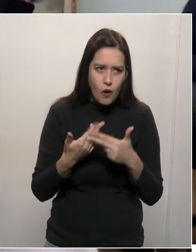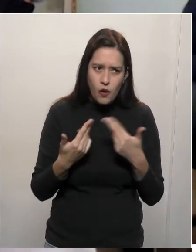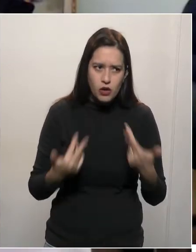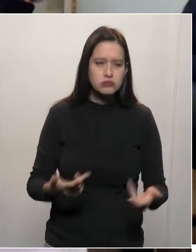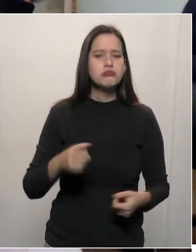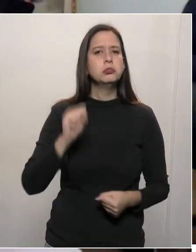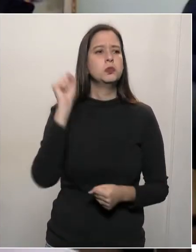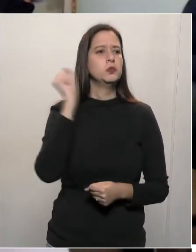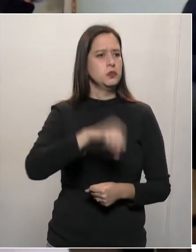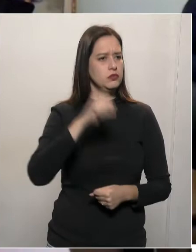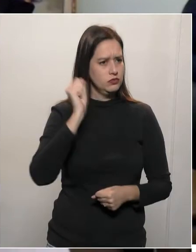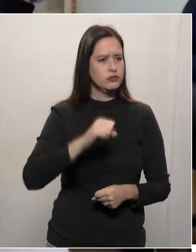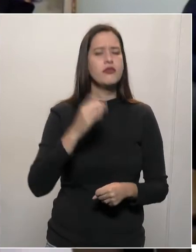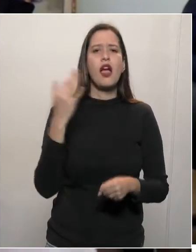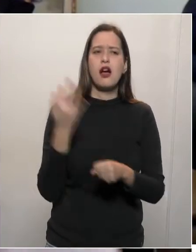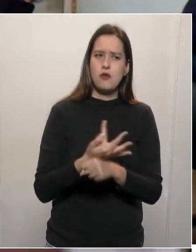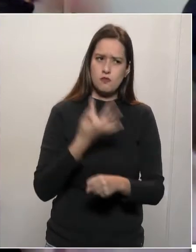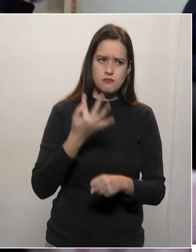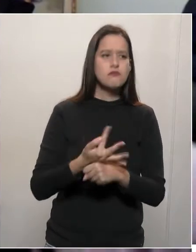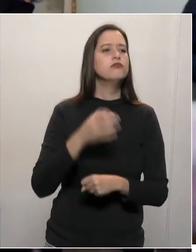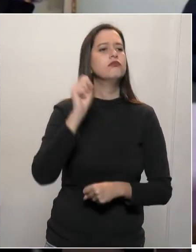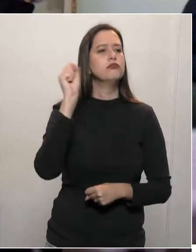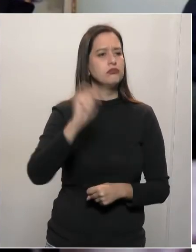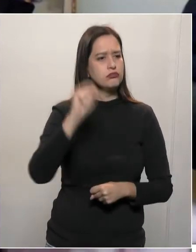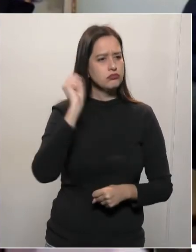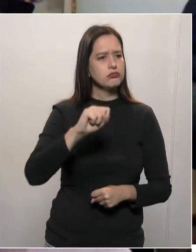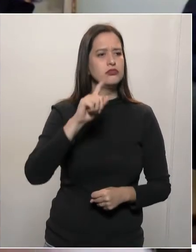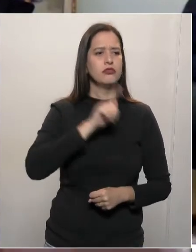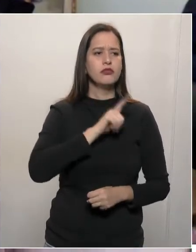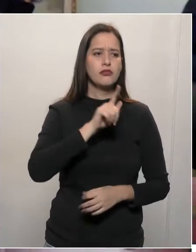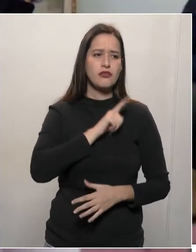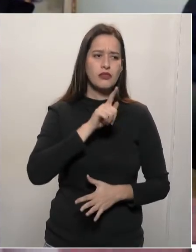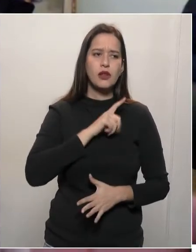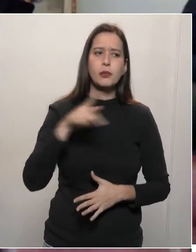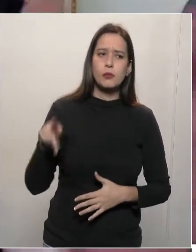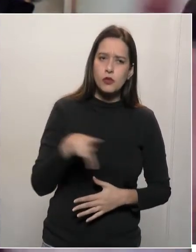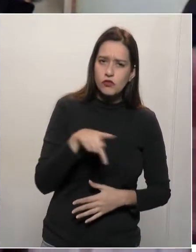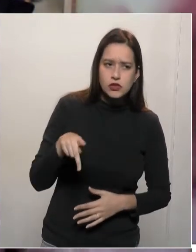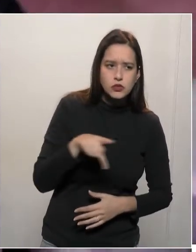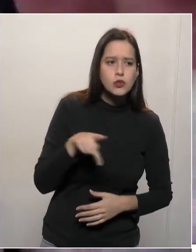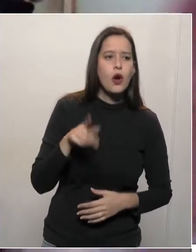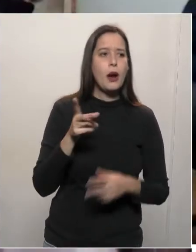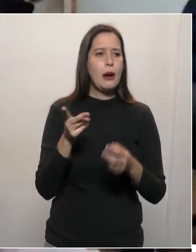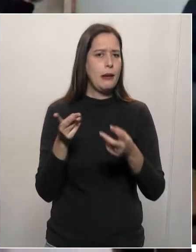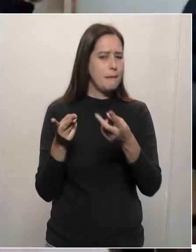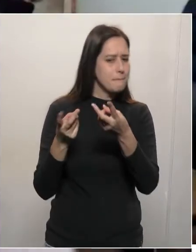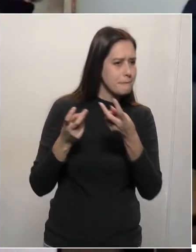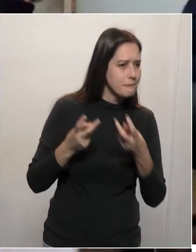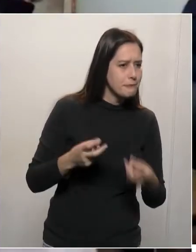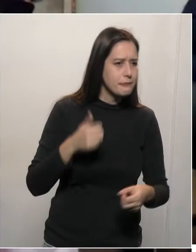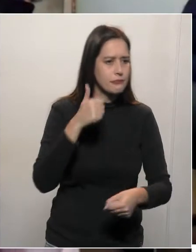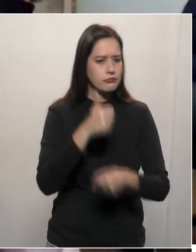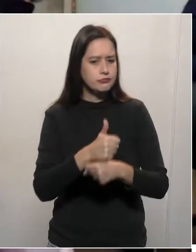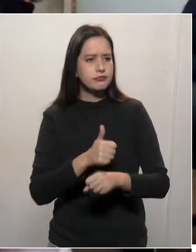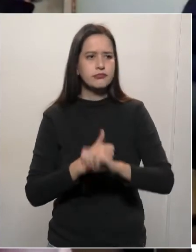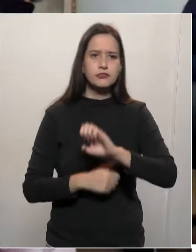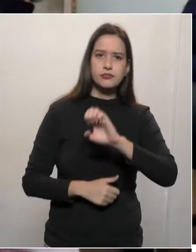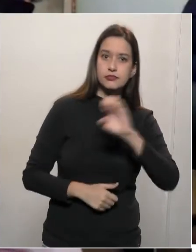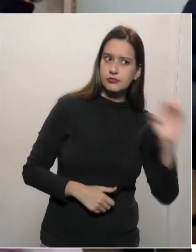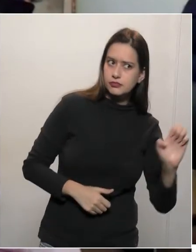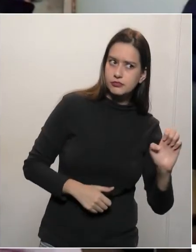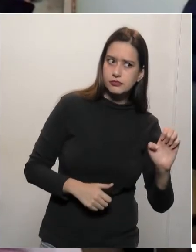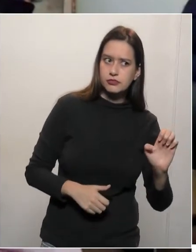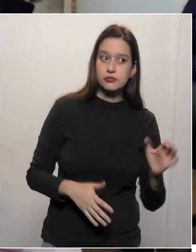diretores que são ligados mais à esquerda, quanto aqueles que vão enfrentar diretores que, ideologicamente, em tese, estão mais alinhados com o governo.